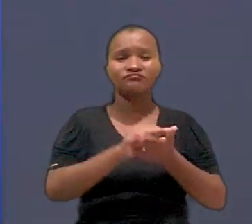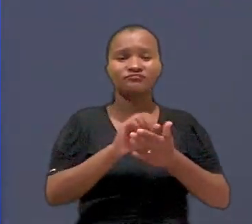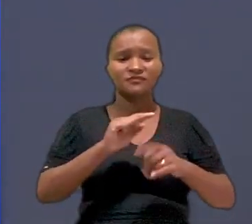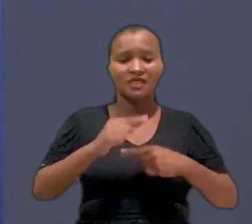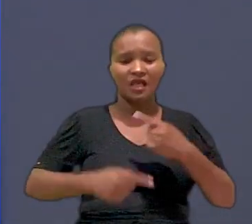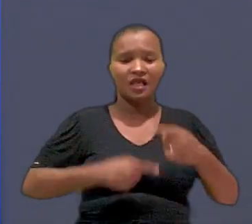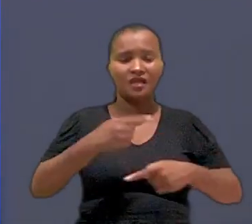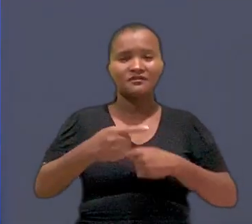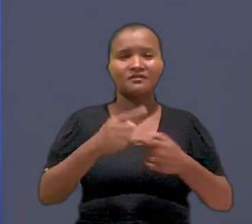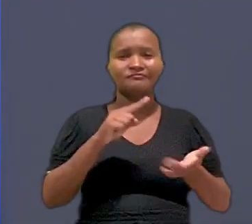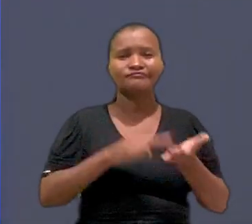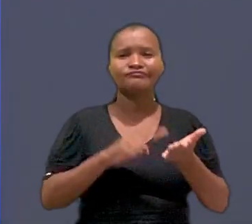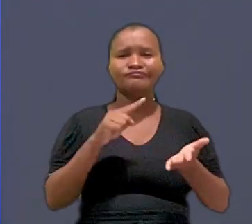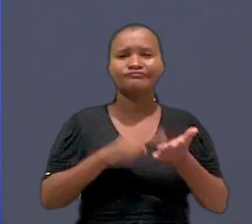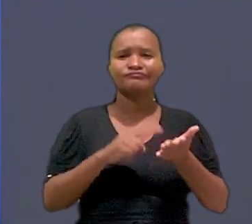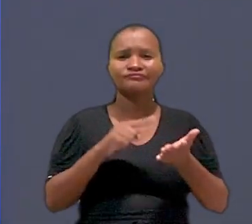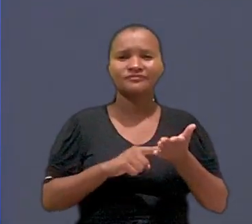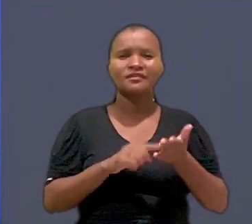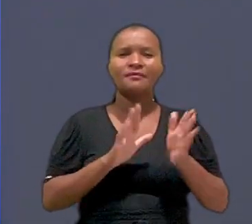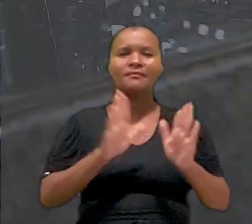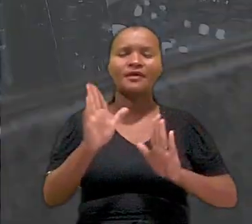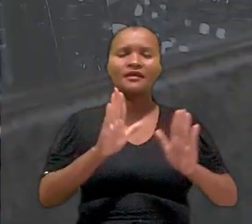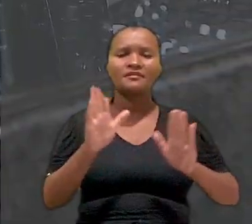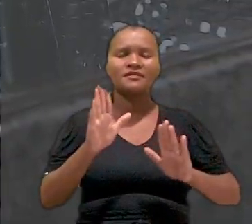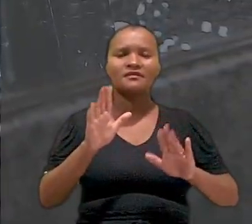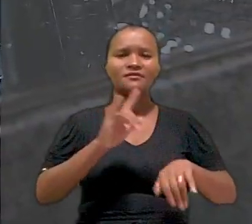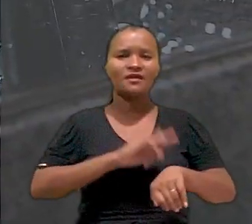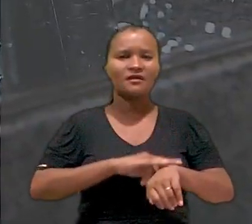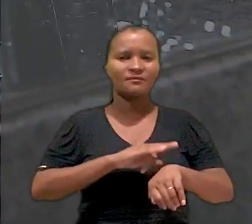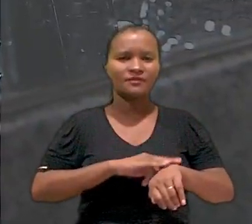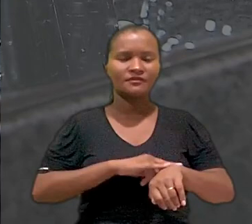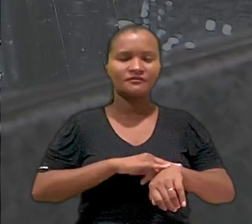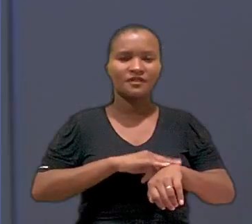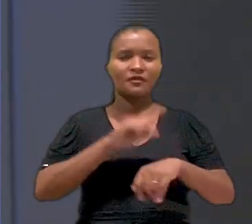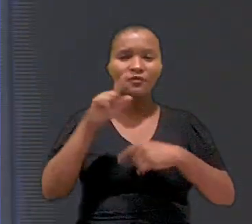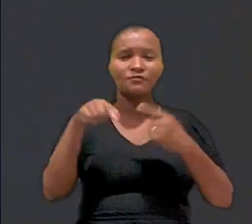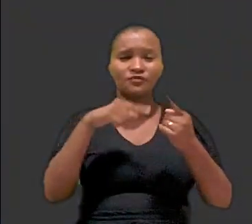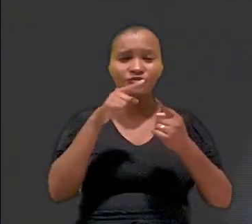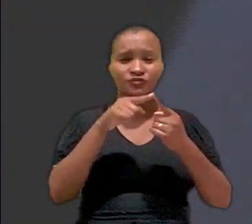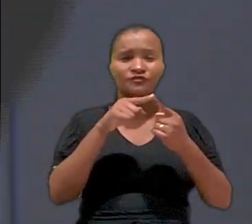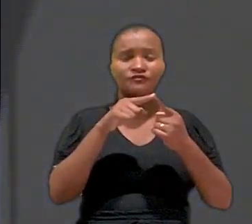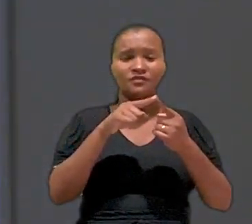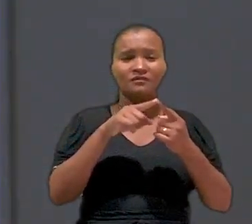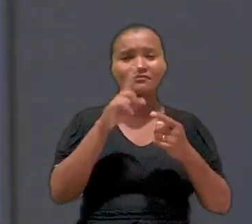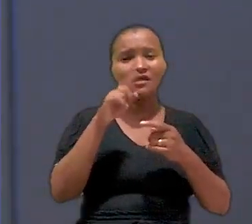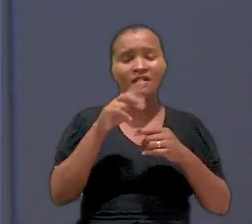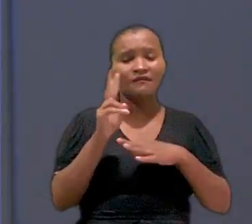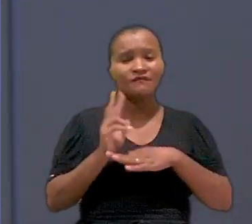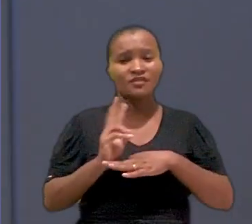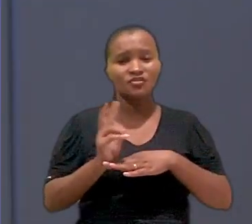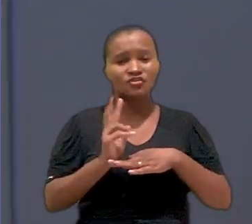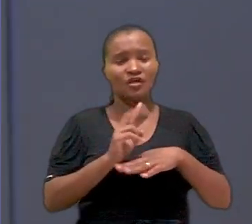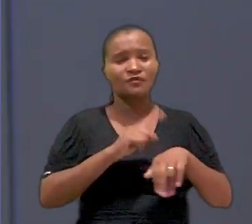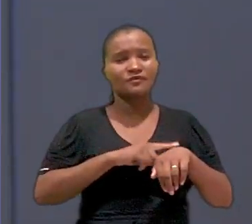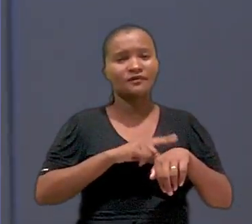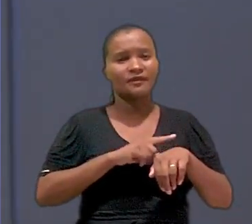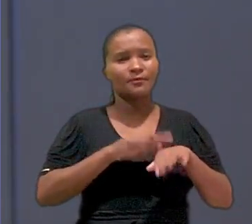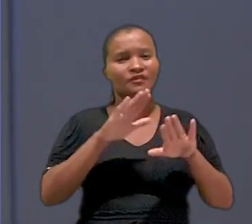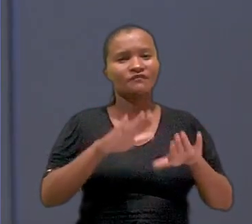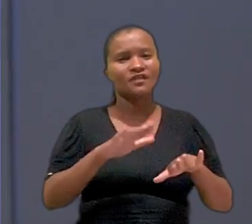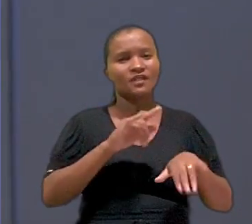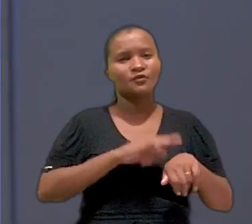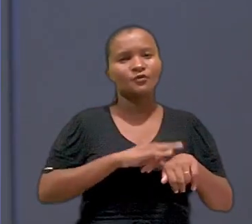instalou uma catraca com reconhecimento digital para acesso aos banheiros. O objetivo, segundo o trabalhador, era